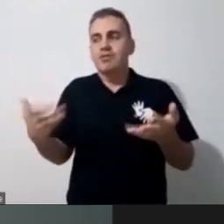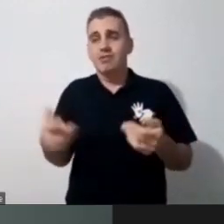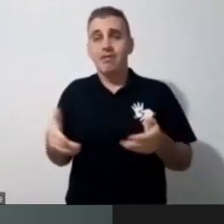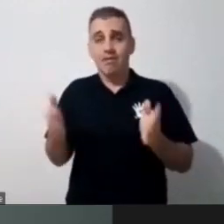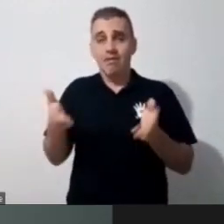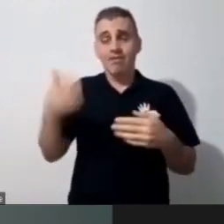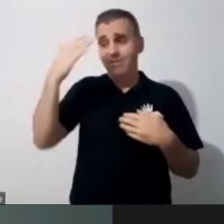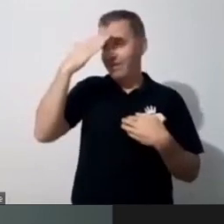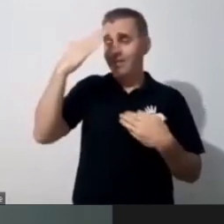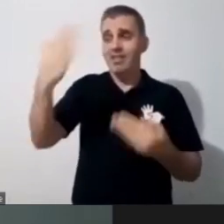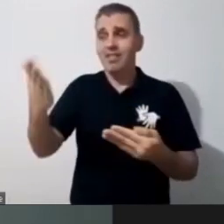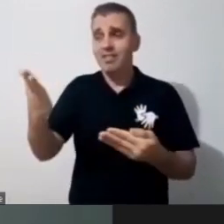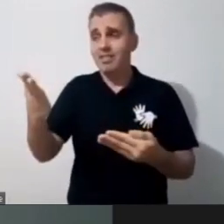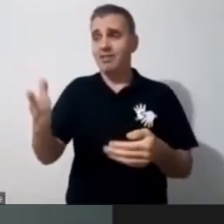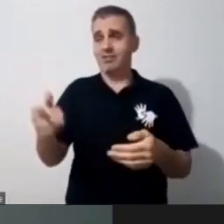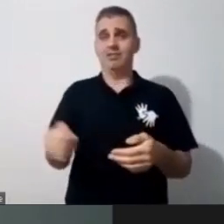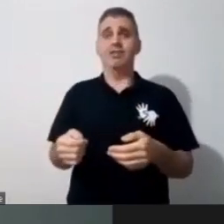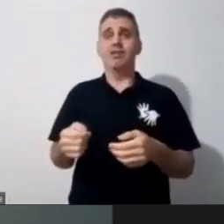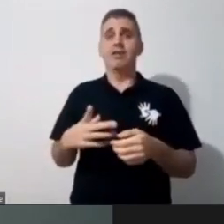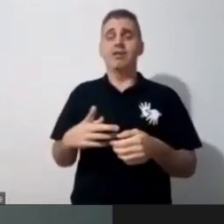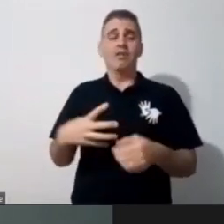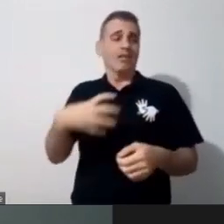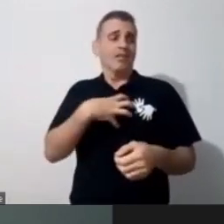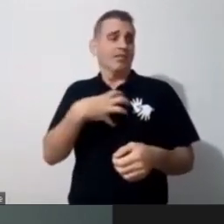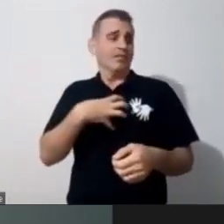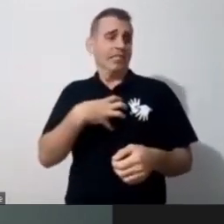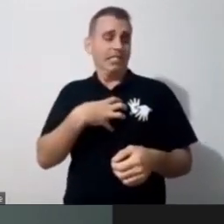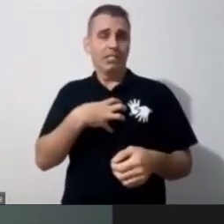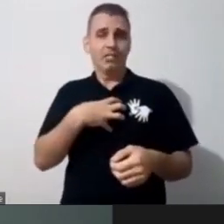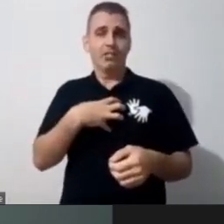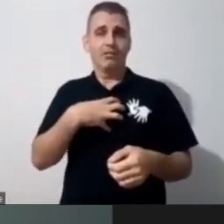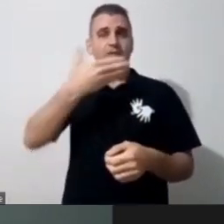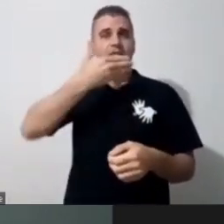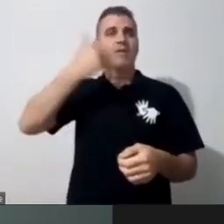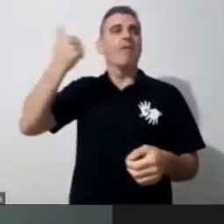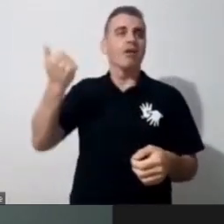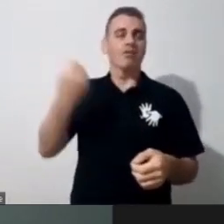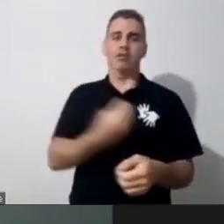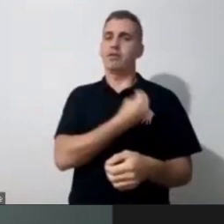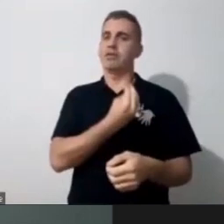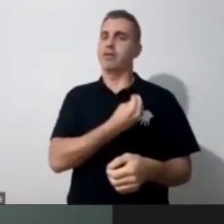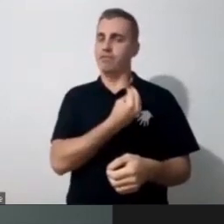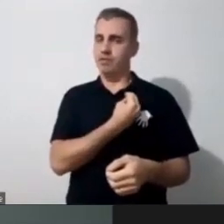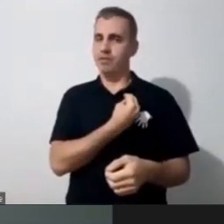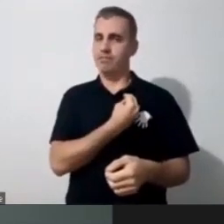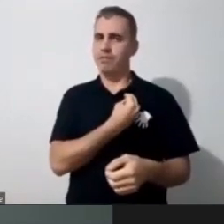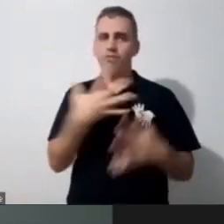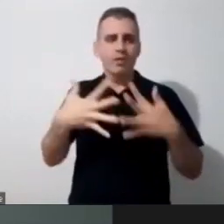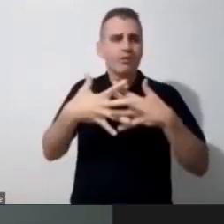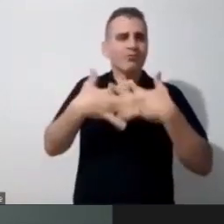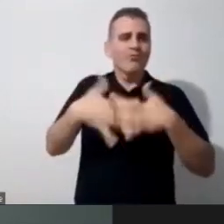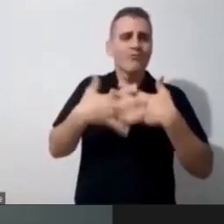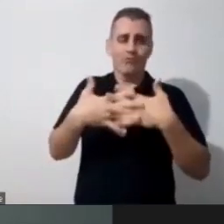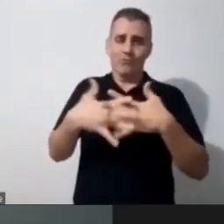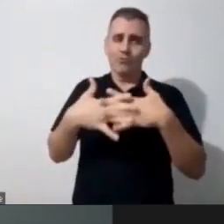da área da educação passou por esse sentido de, de, de, confusão de sentimento, eu vou chamar assim, porque